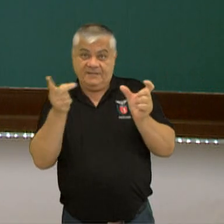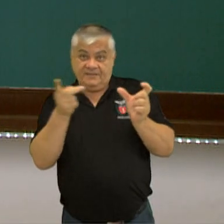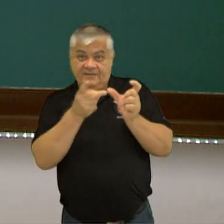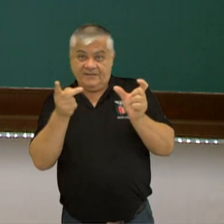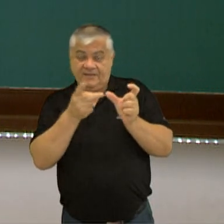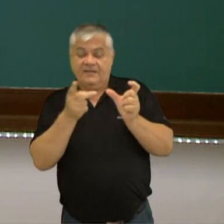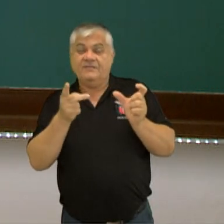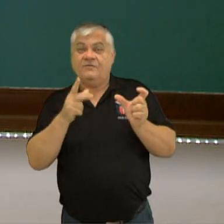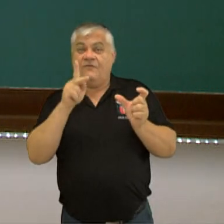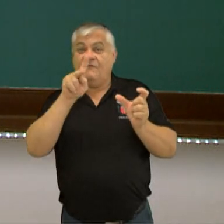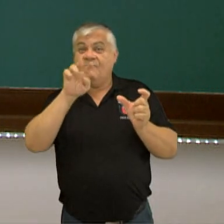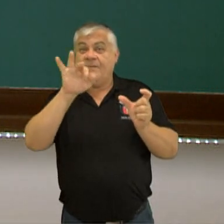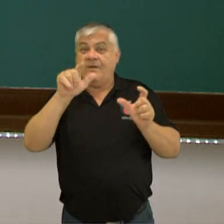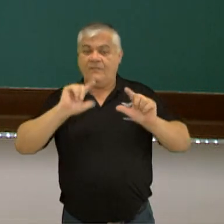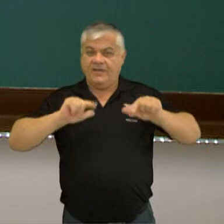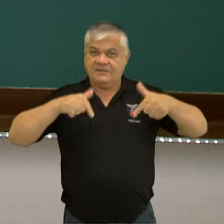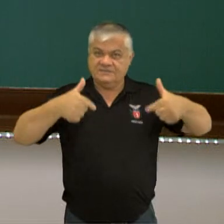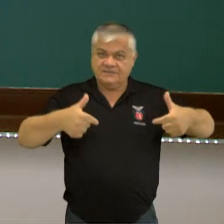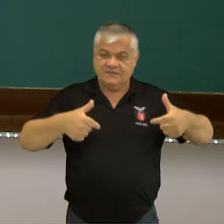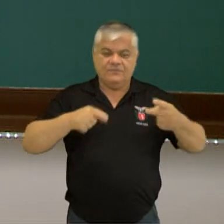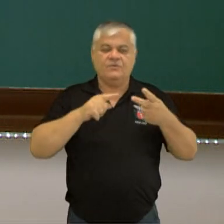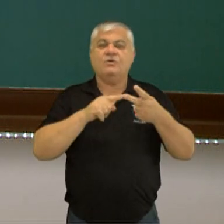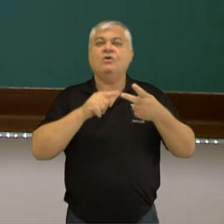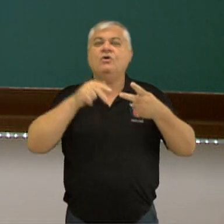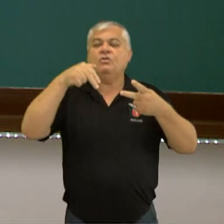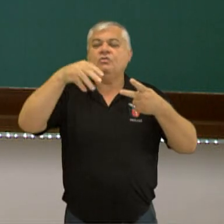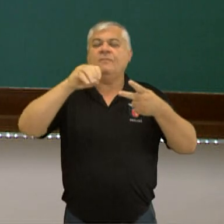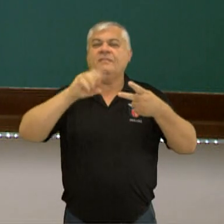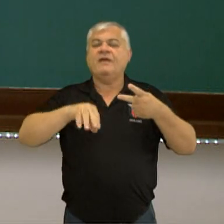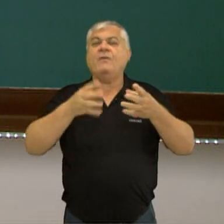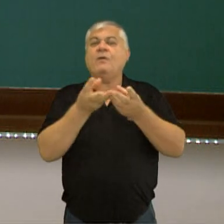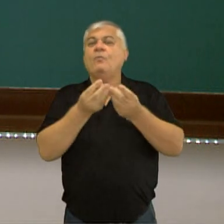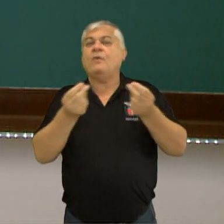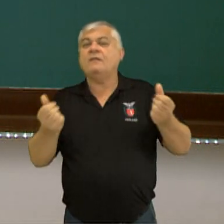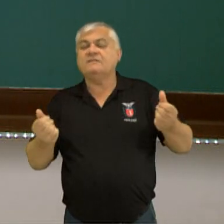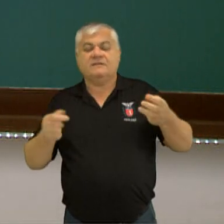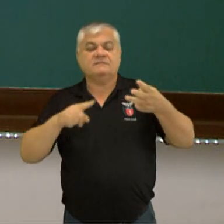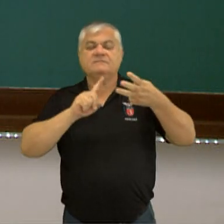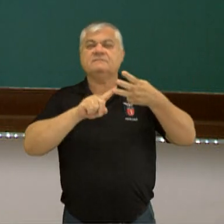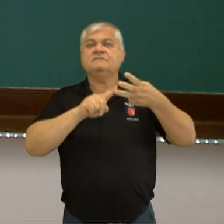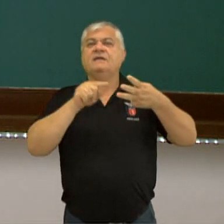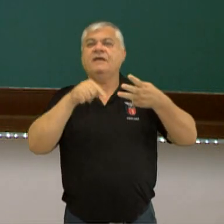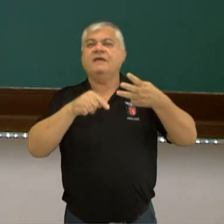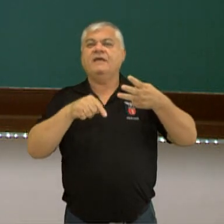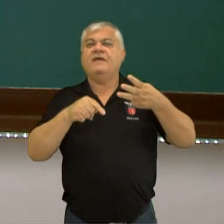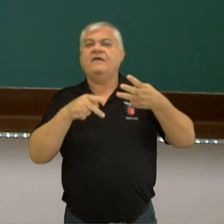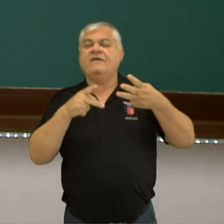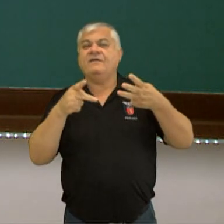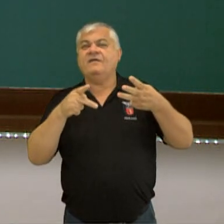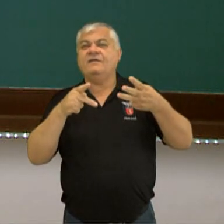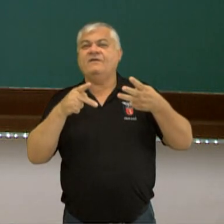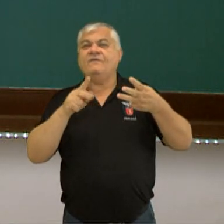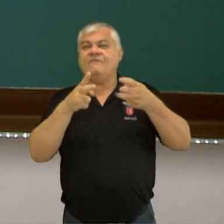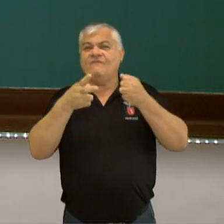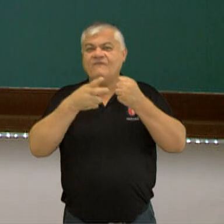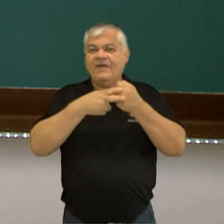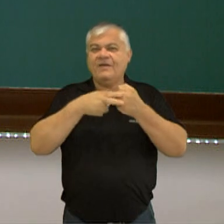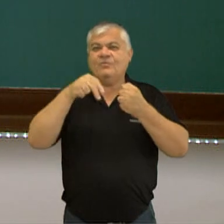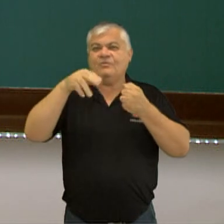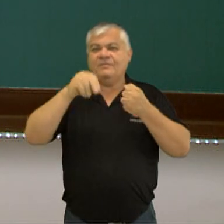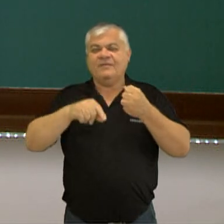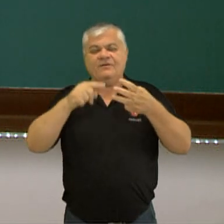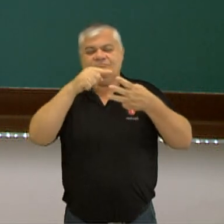ação. Predicado nominal, estado ou atributo. Predicado, verbo nominal, ação e atributo.